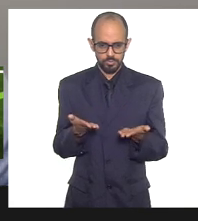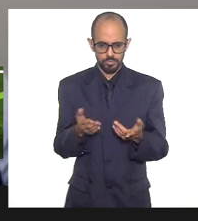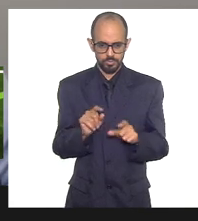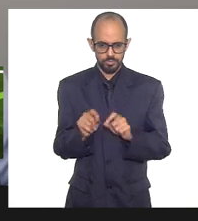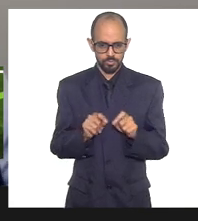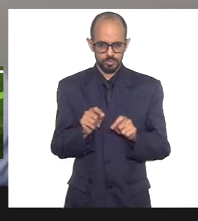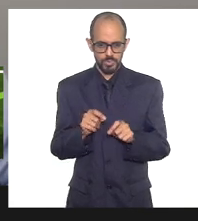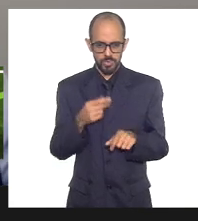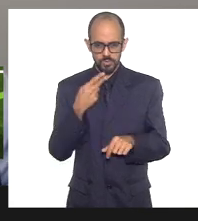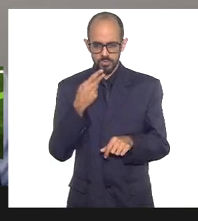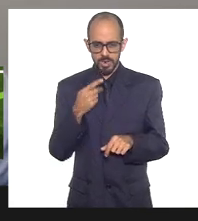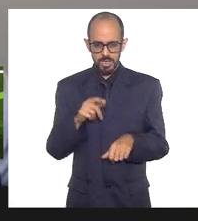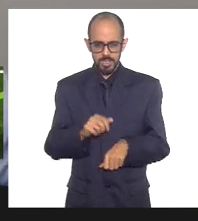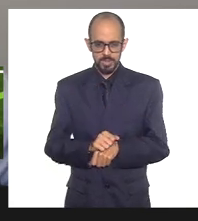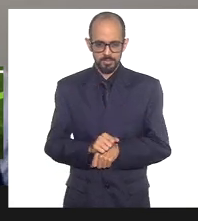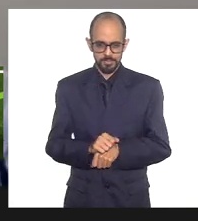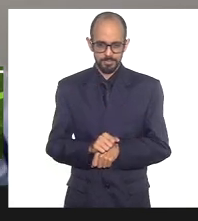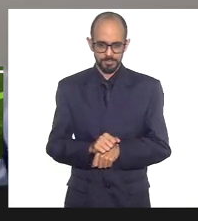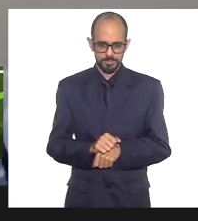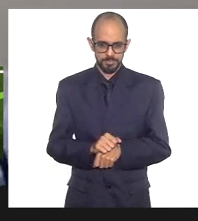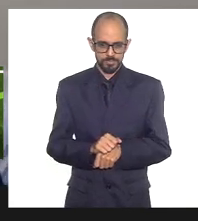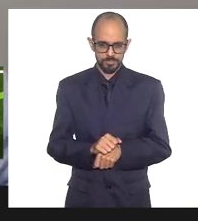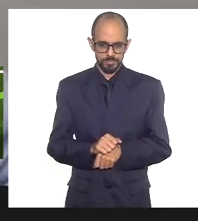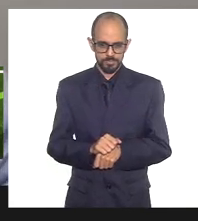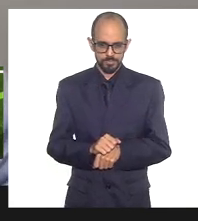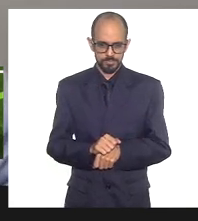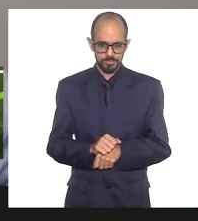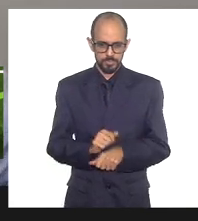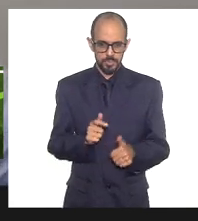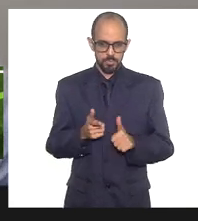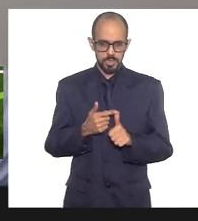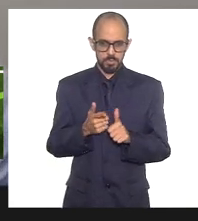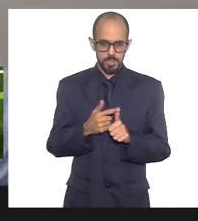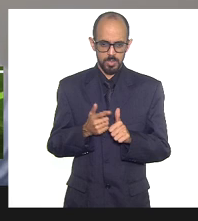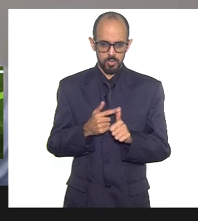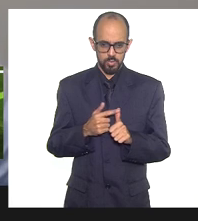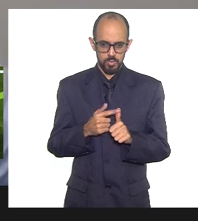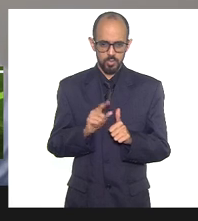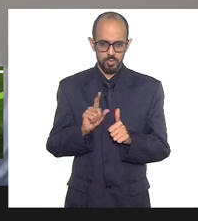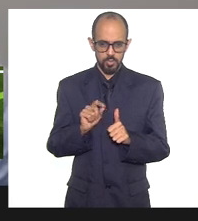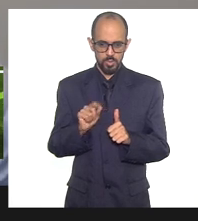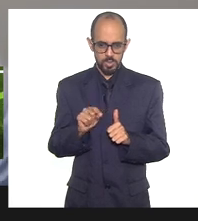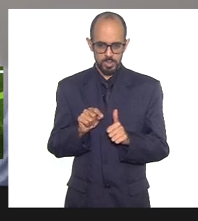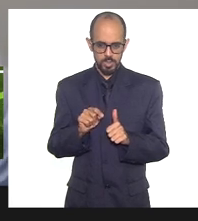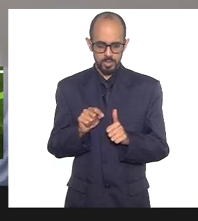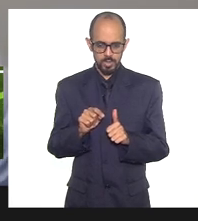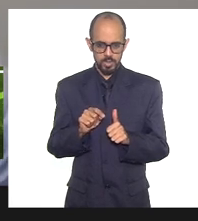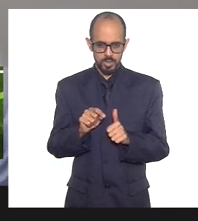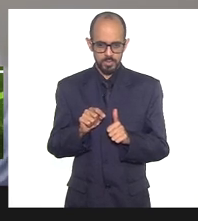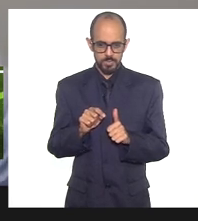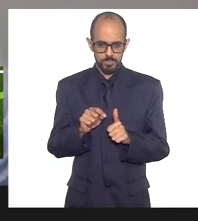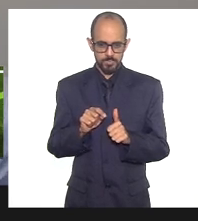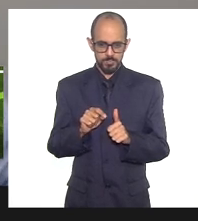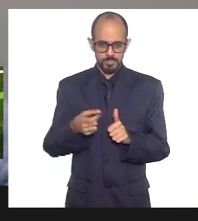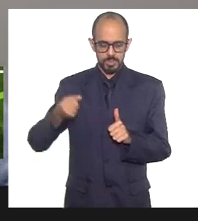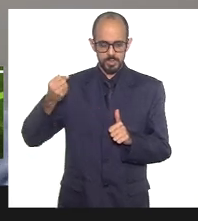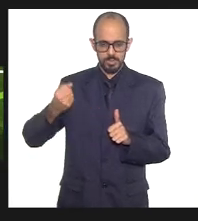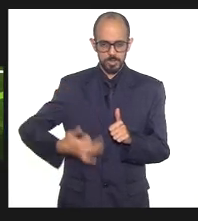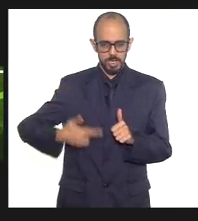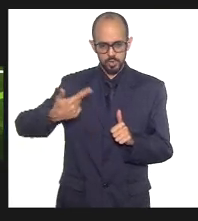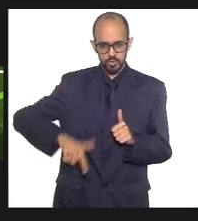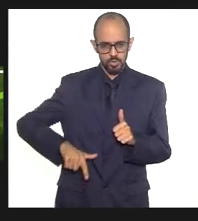dizer o seguinte. Primeiro, levantar um primeiro ponto que eu quero recuperar do que disse a deputada Mônica Francisco.